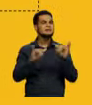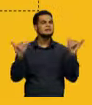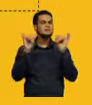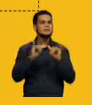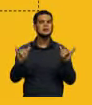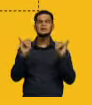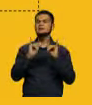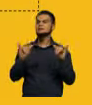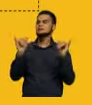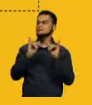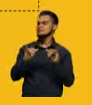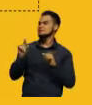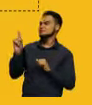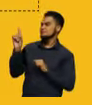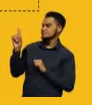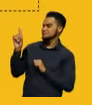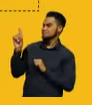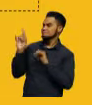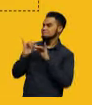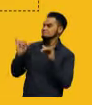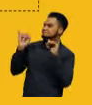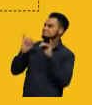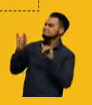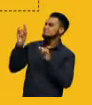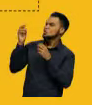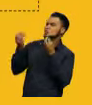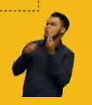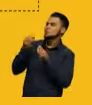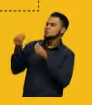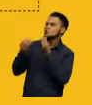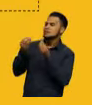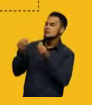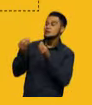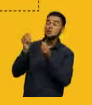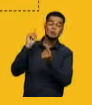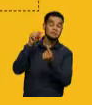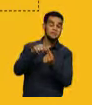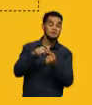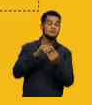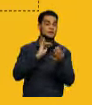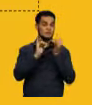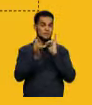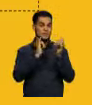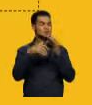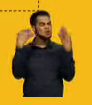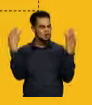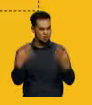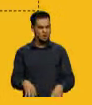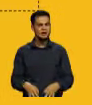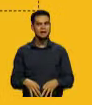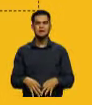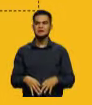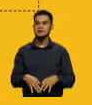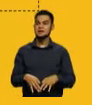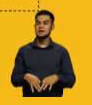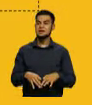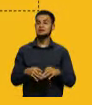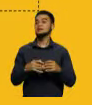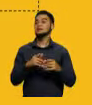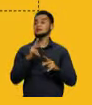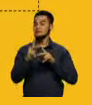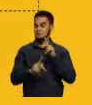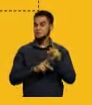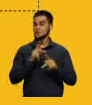educativa? Ela tem por objetivo oferecer informações corretas e atualizadas a um grande número de pessoas,